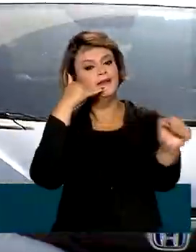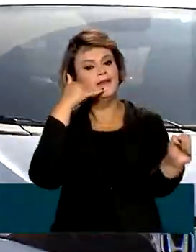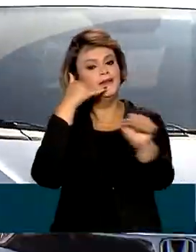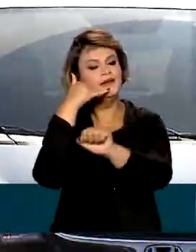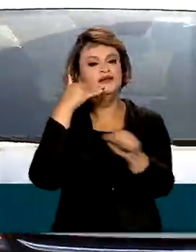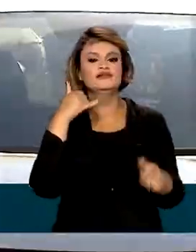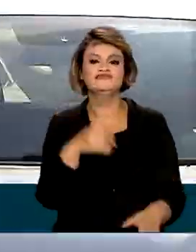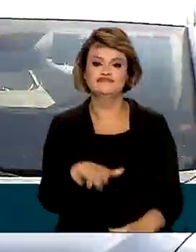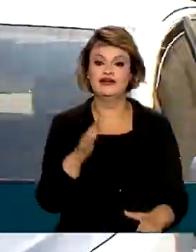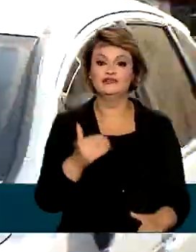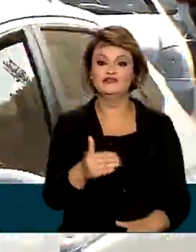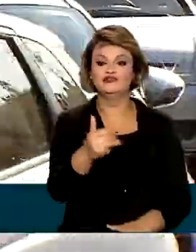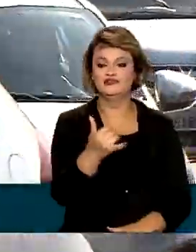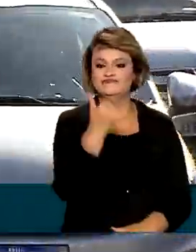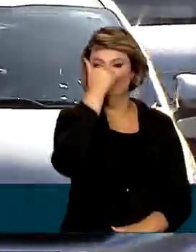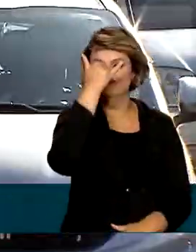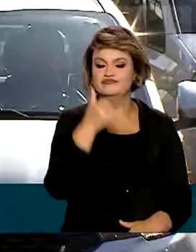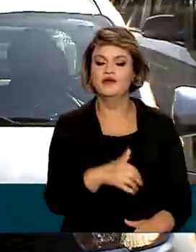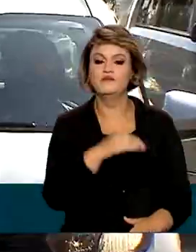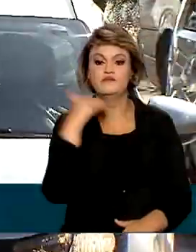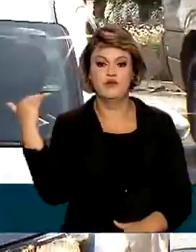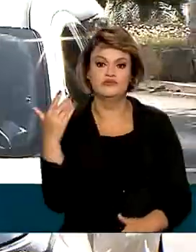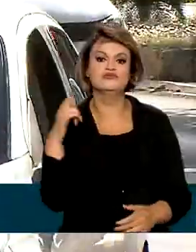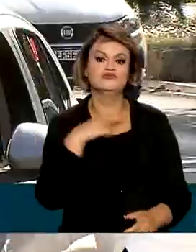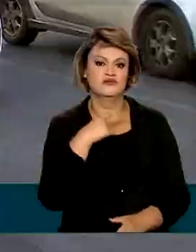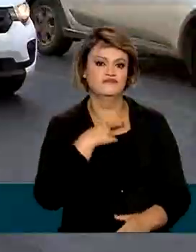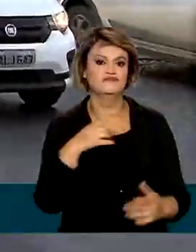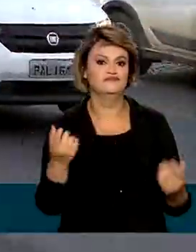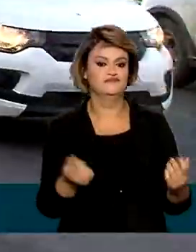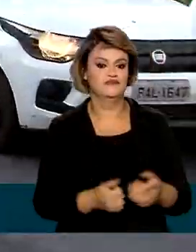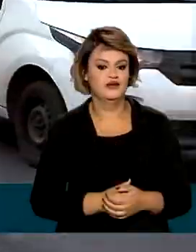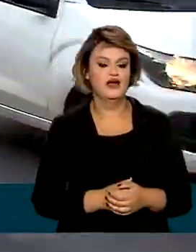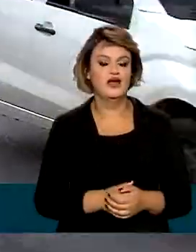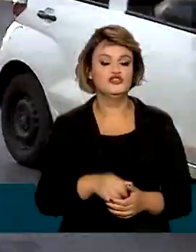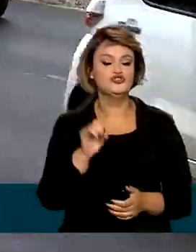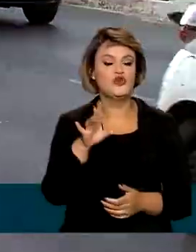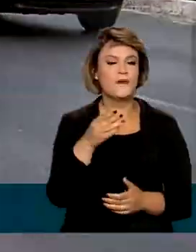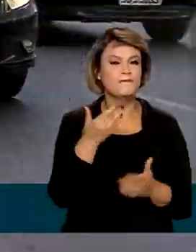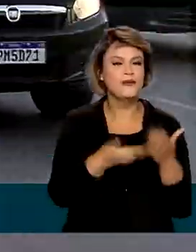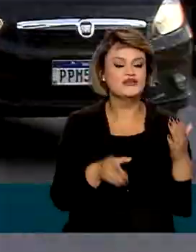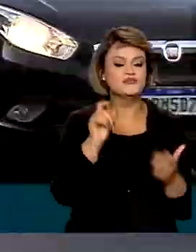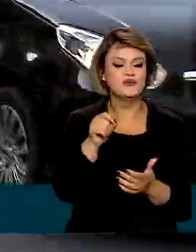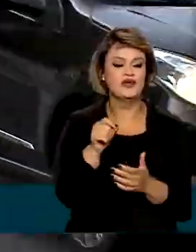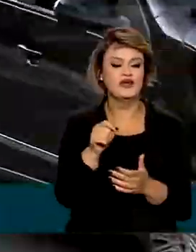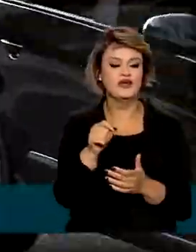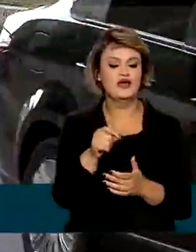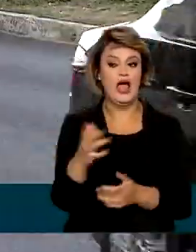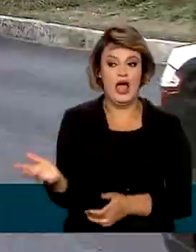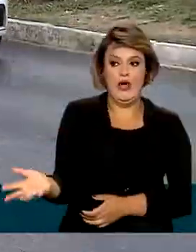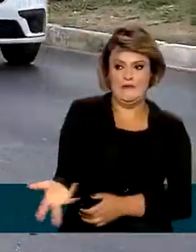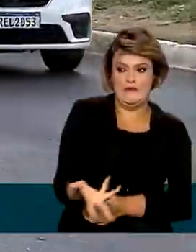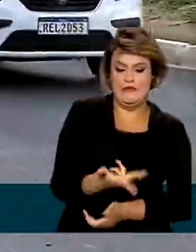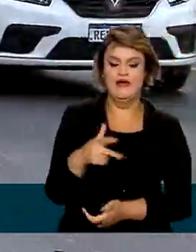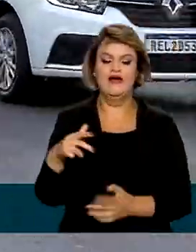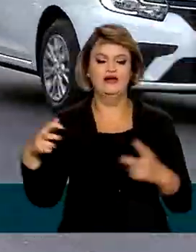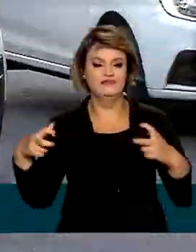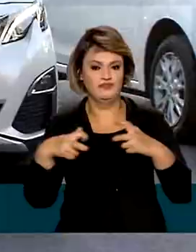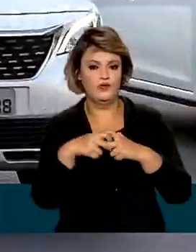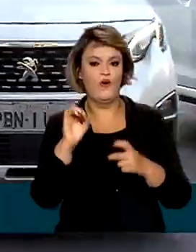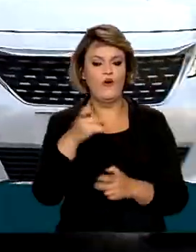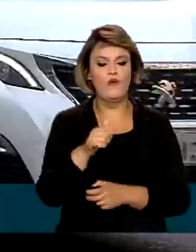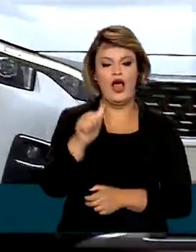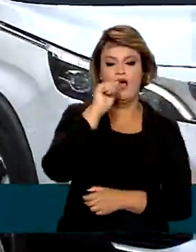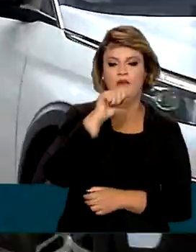das maiores causas de mortes no trânsito do Brasil, ficando atrás apenas do excesso de velocidade e do